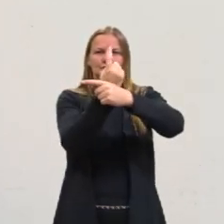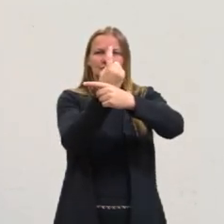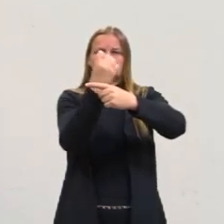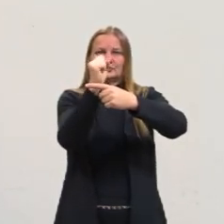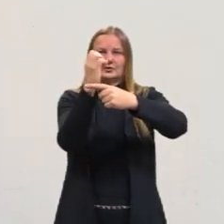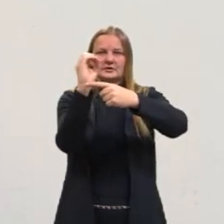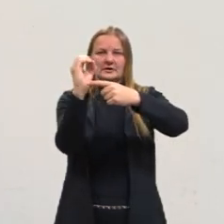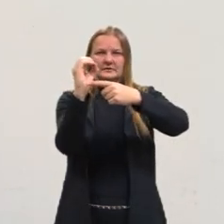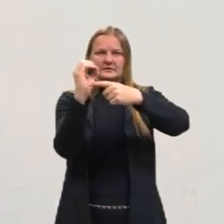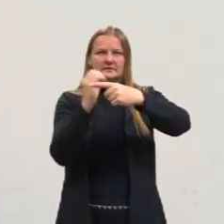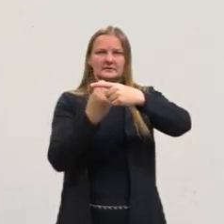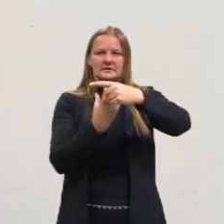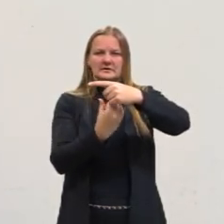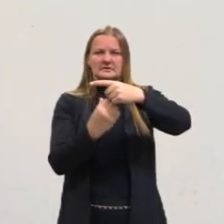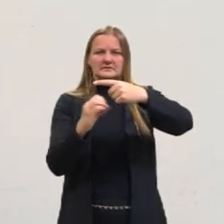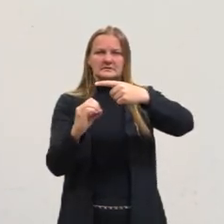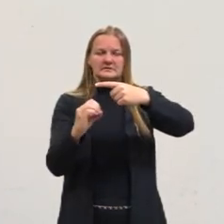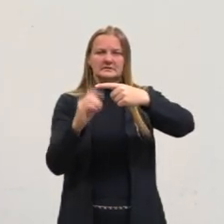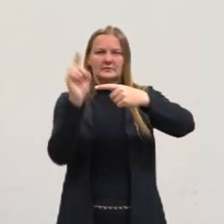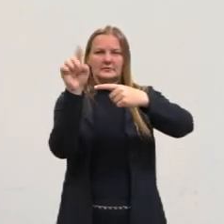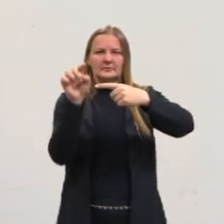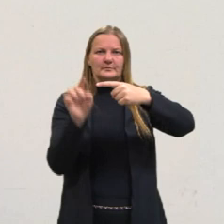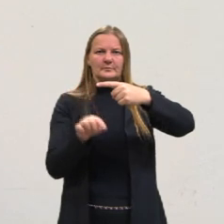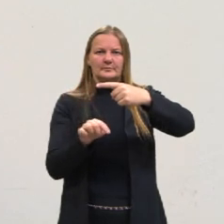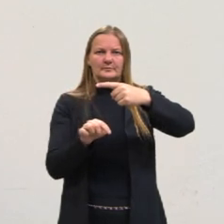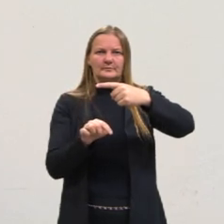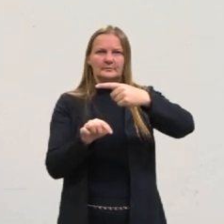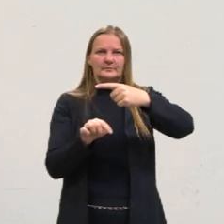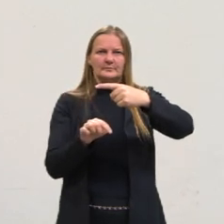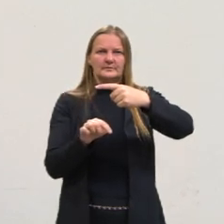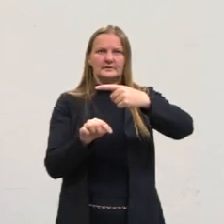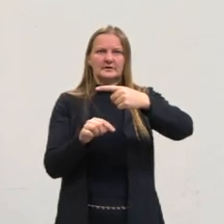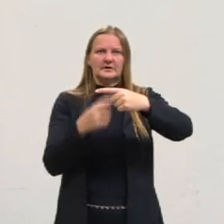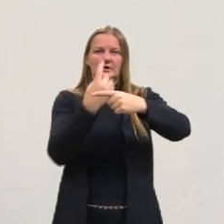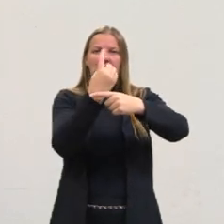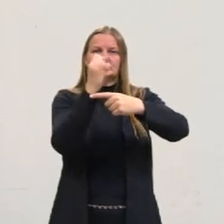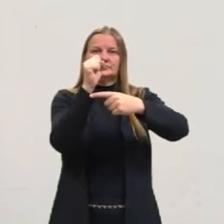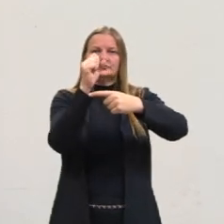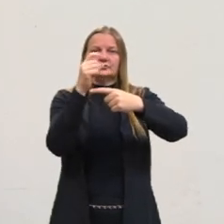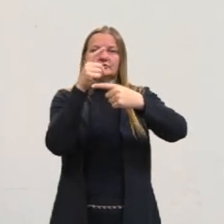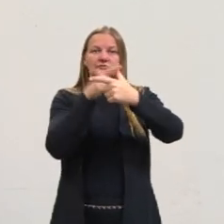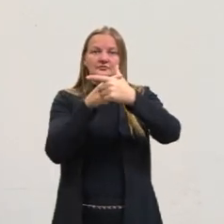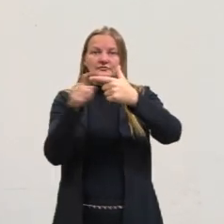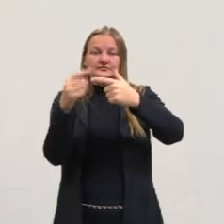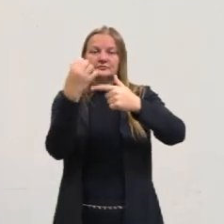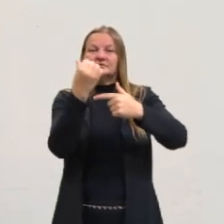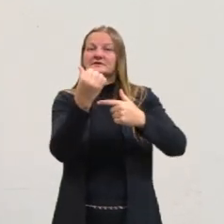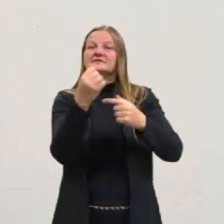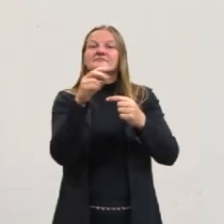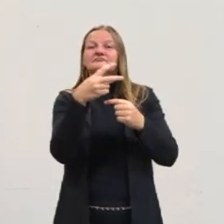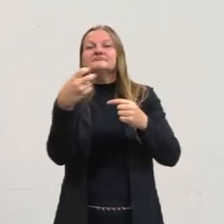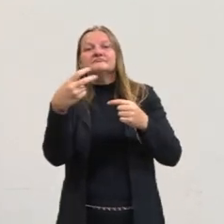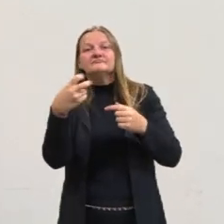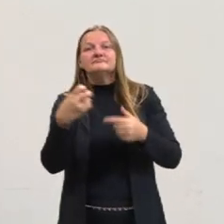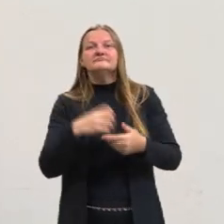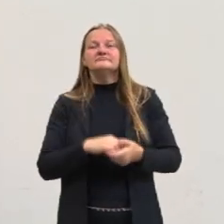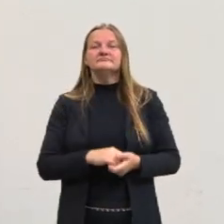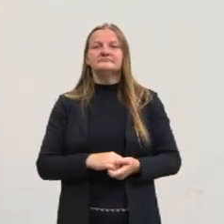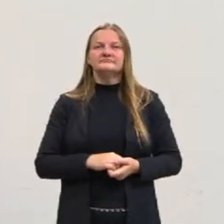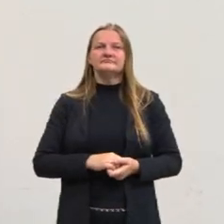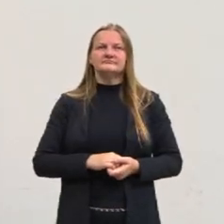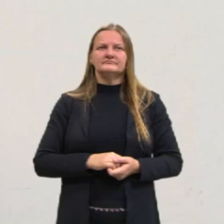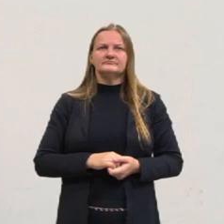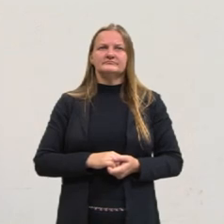cancelar esses dois zeros, vou ter 18 dividido por 6. 18 dividido por 6 é uma